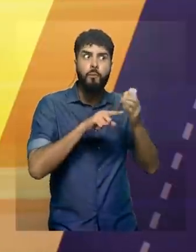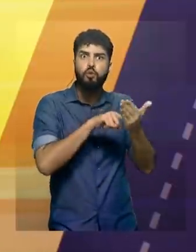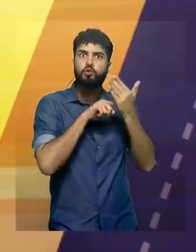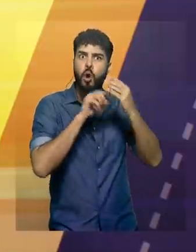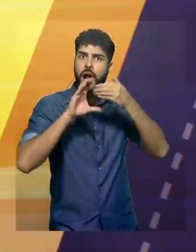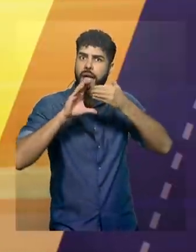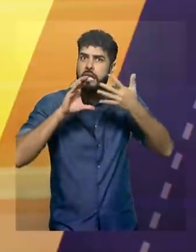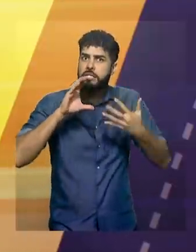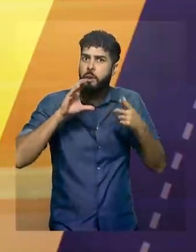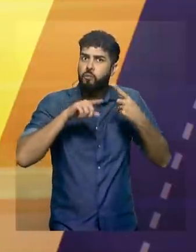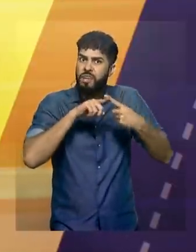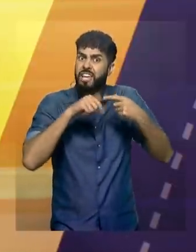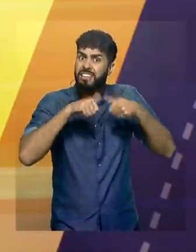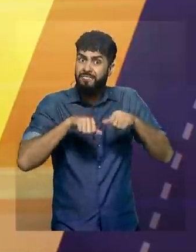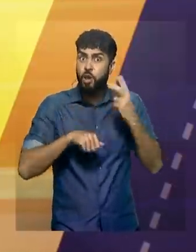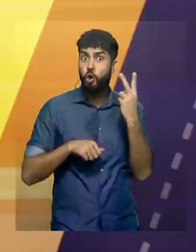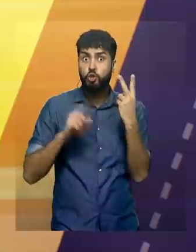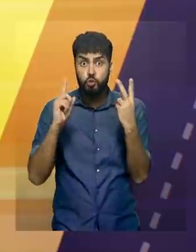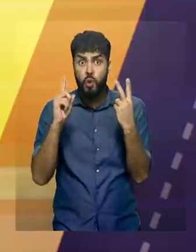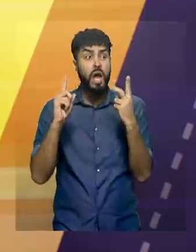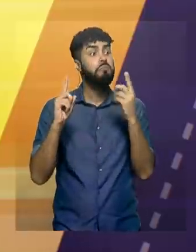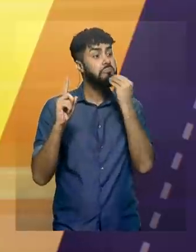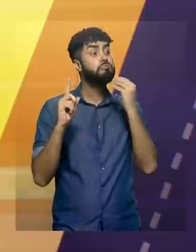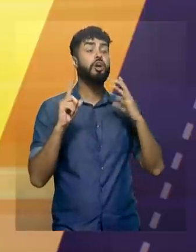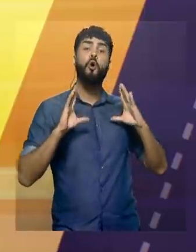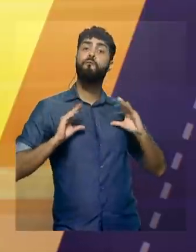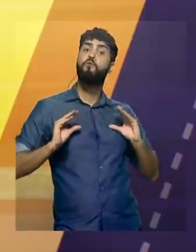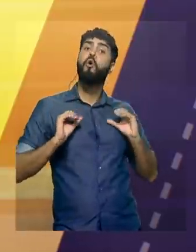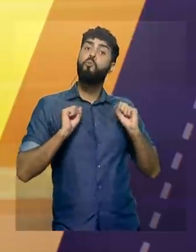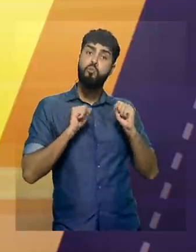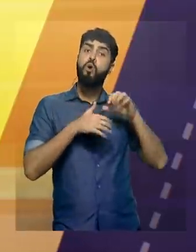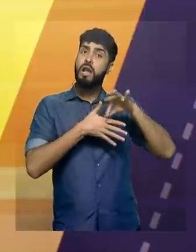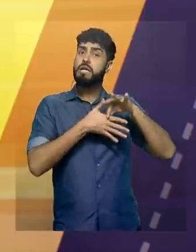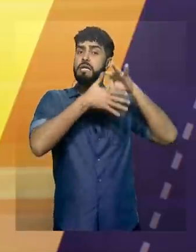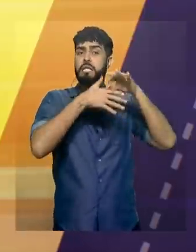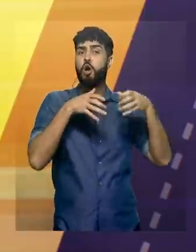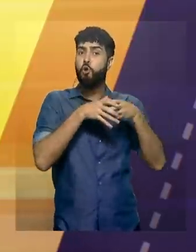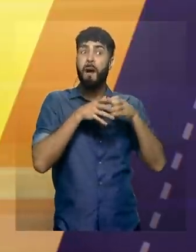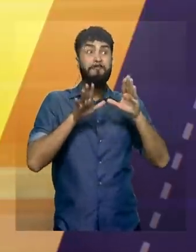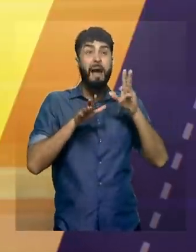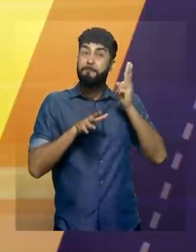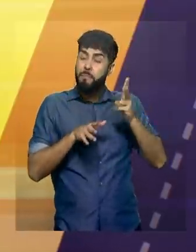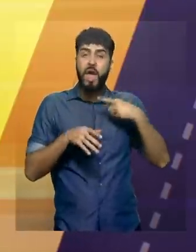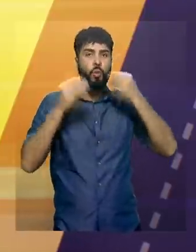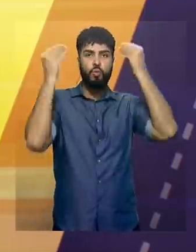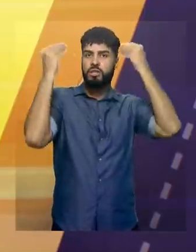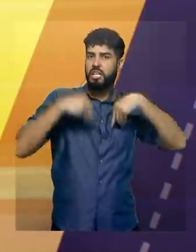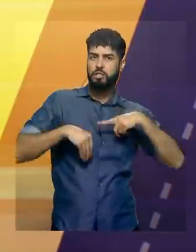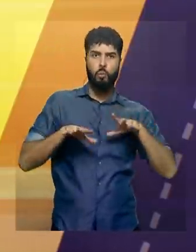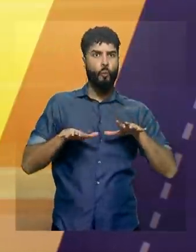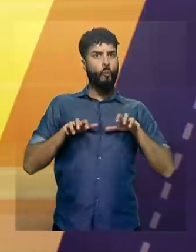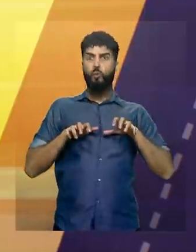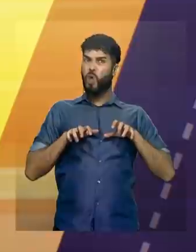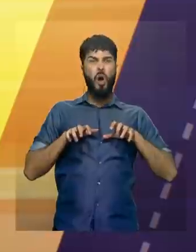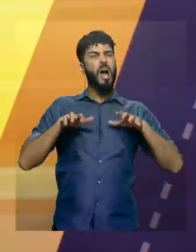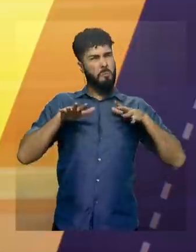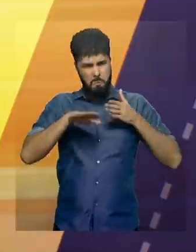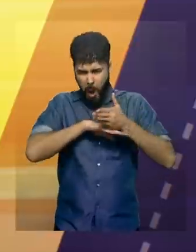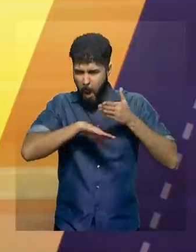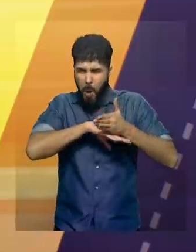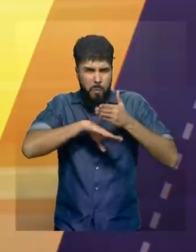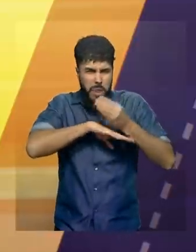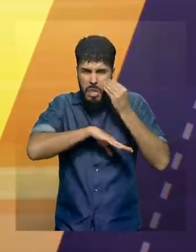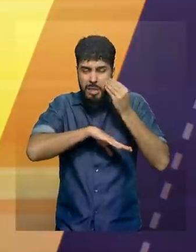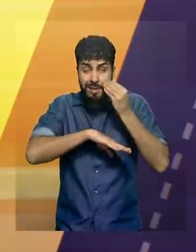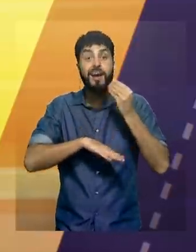dois a um, continuou em cima, o resultado já o garantia como líder do seu grupo. Mesmo assim, continuou em cima e acabou fazendo